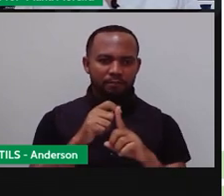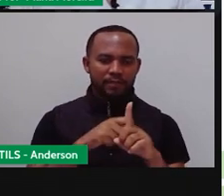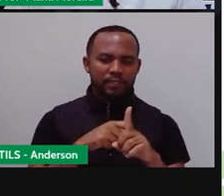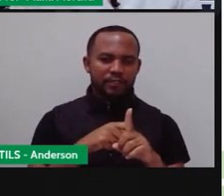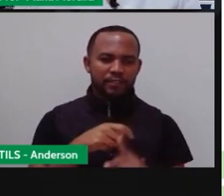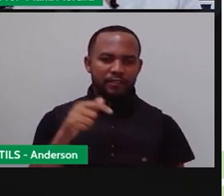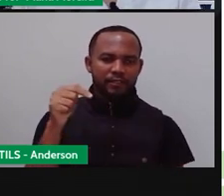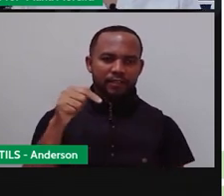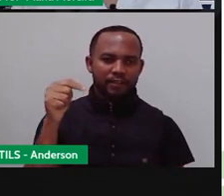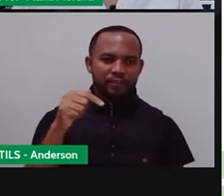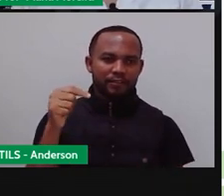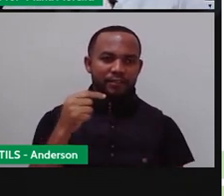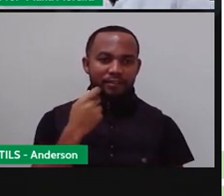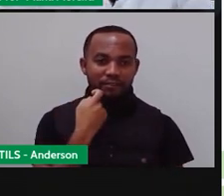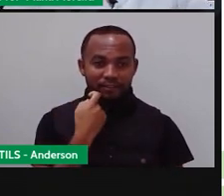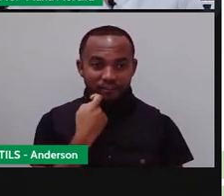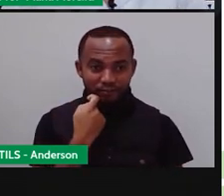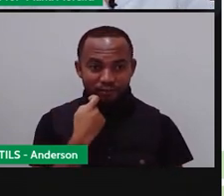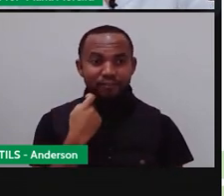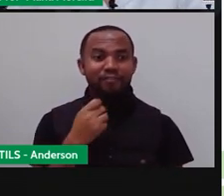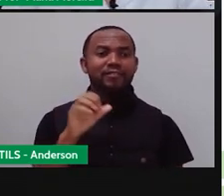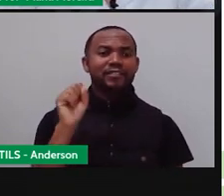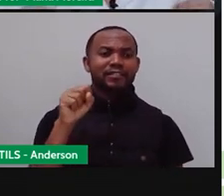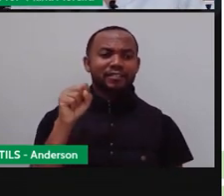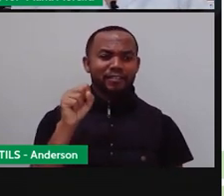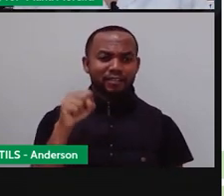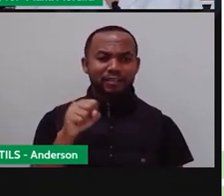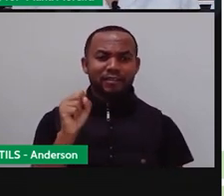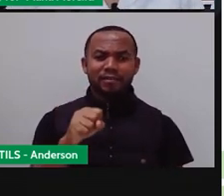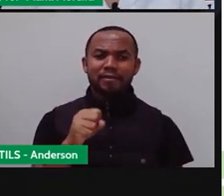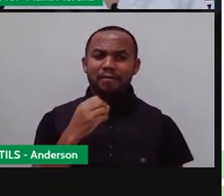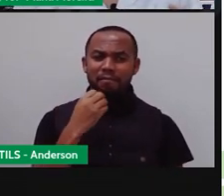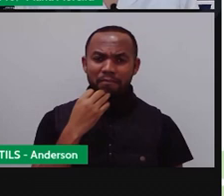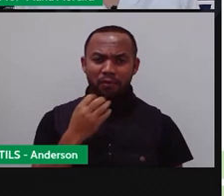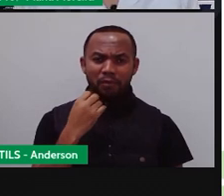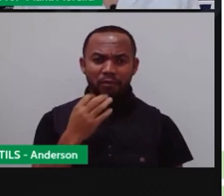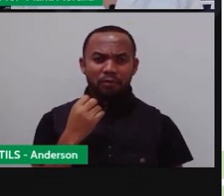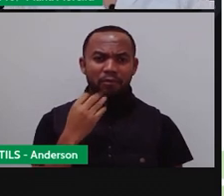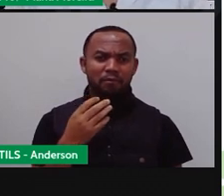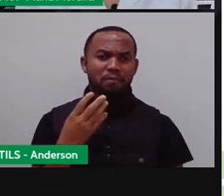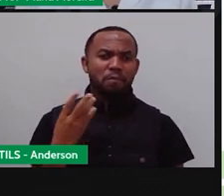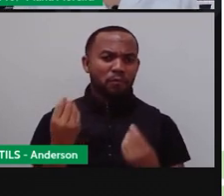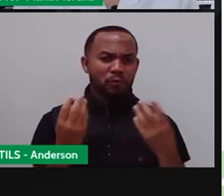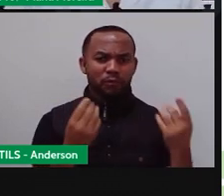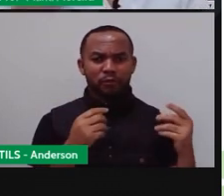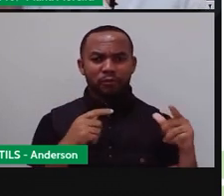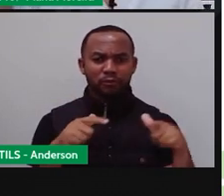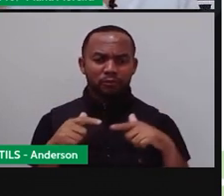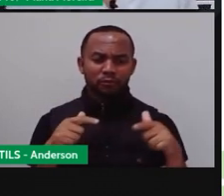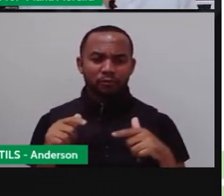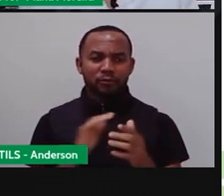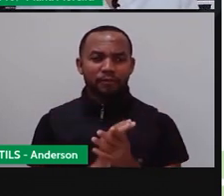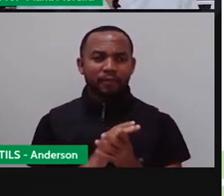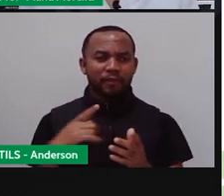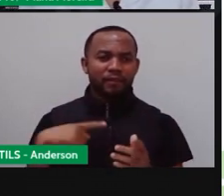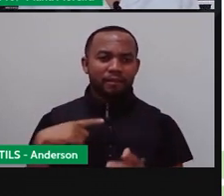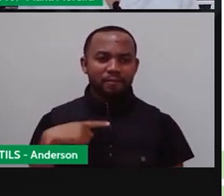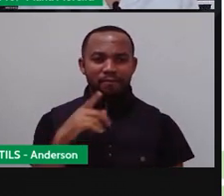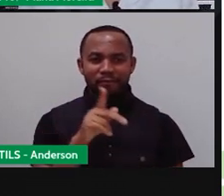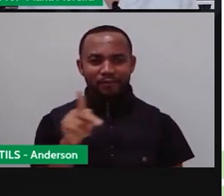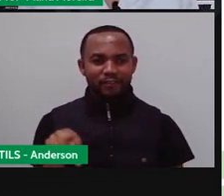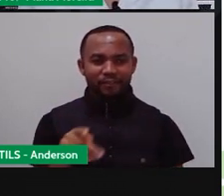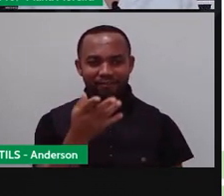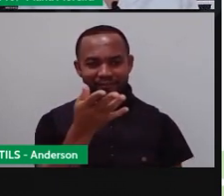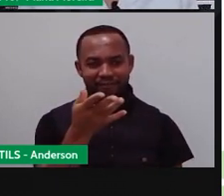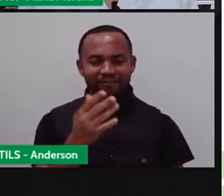-feira. Cestou, e cestou com qualidade, com muita qualidade. Por quê? Porque tem aula de Pro Maria e Anderson